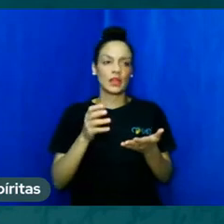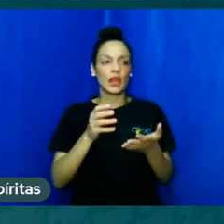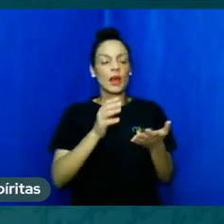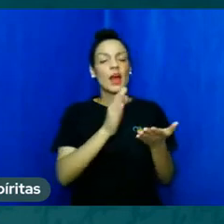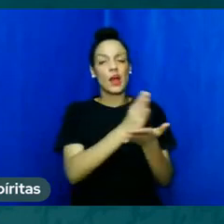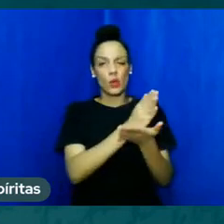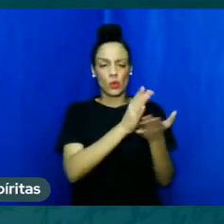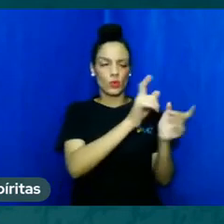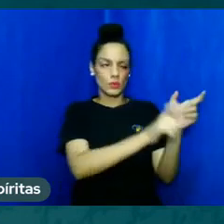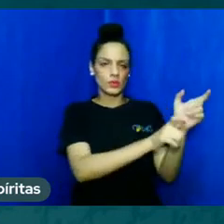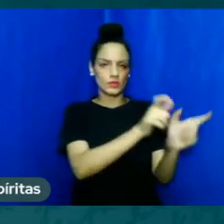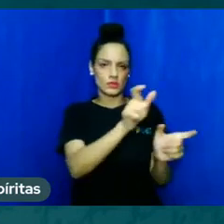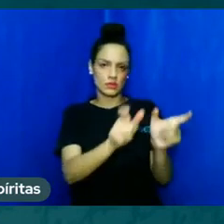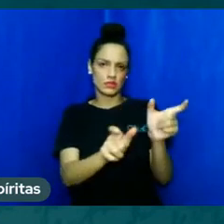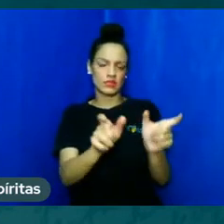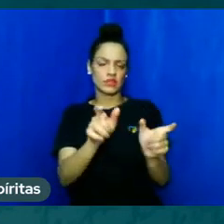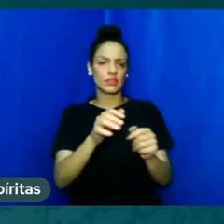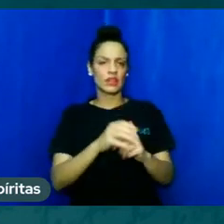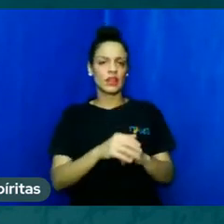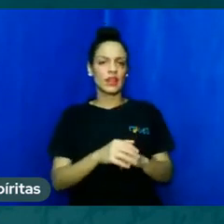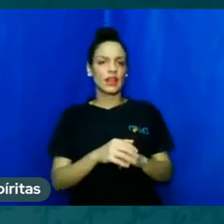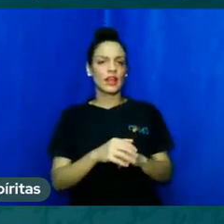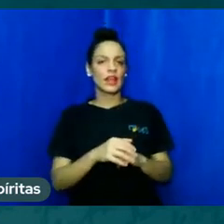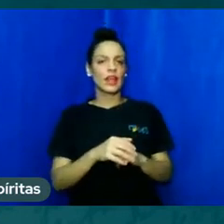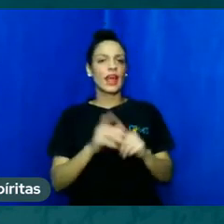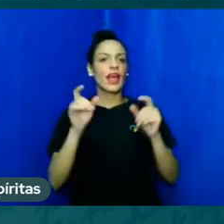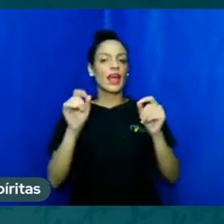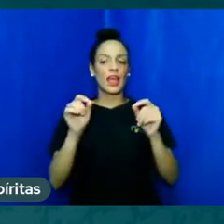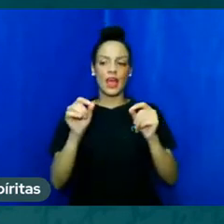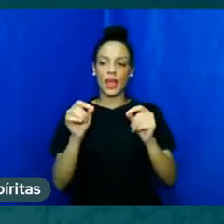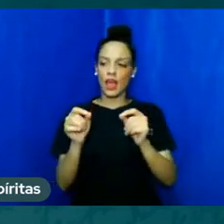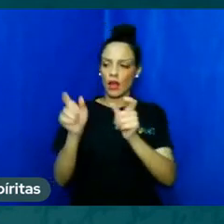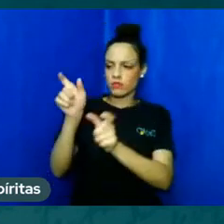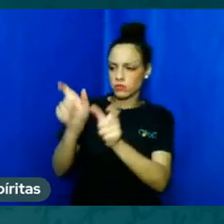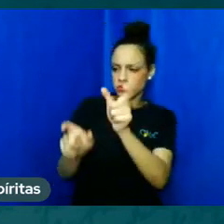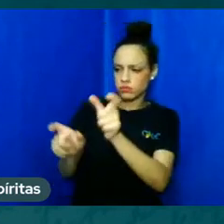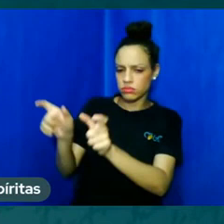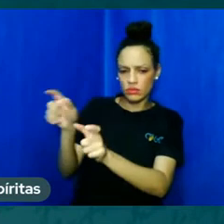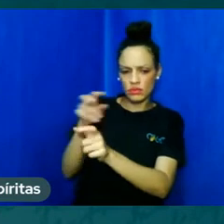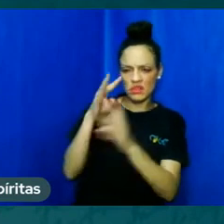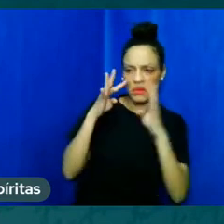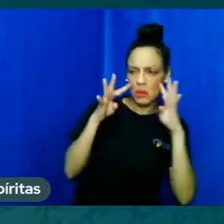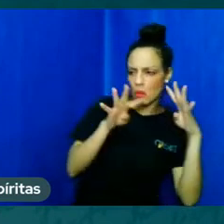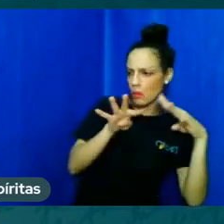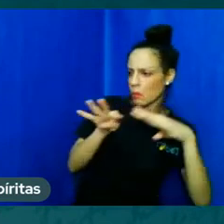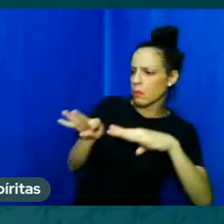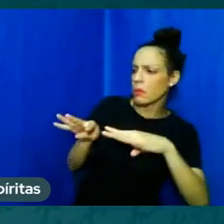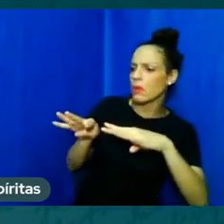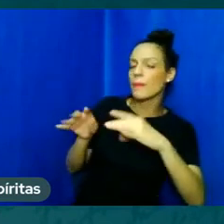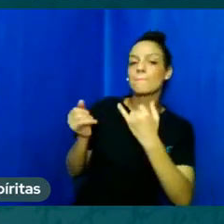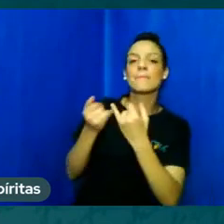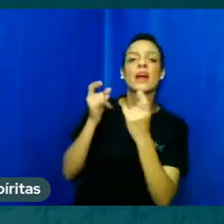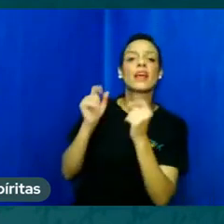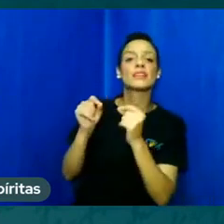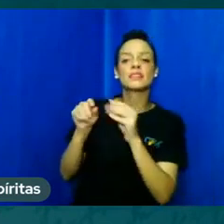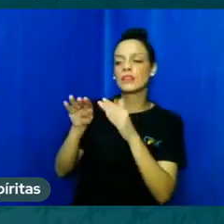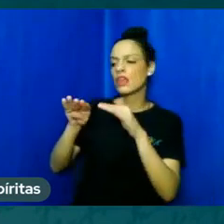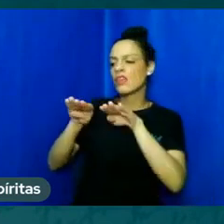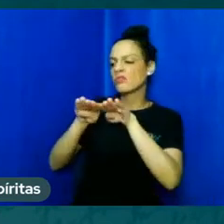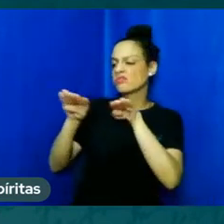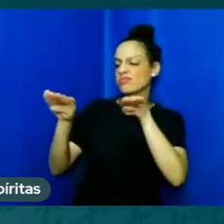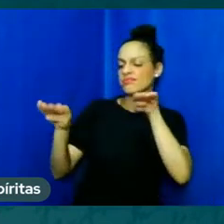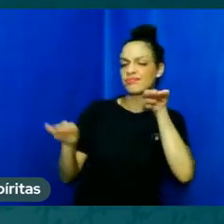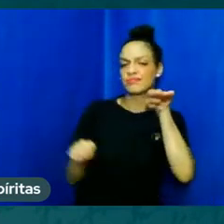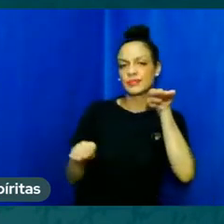a gente tende a achá-las, a diminui-las dependendo da posição, do lugar em que elas estão, a forma como elas se